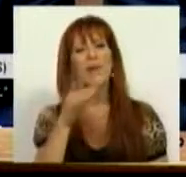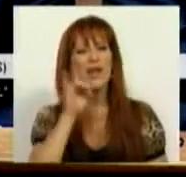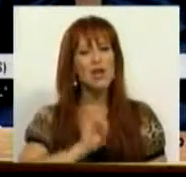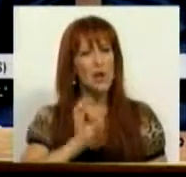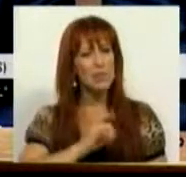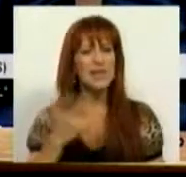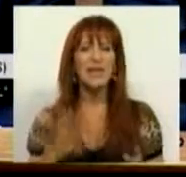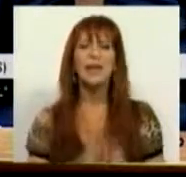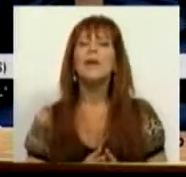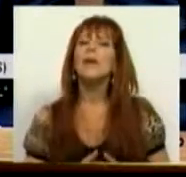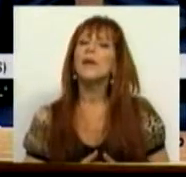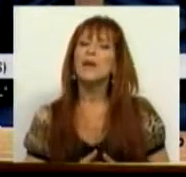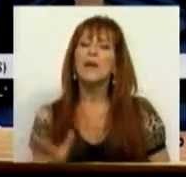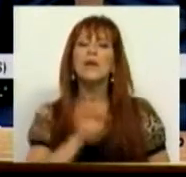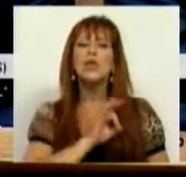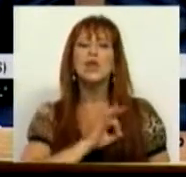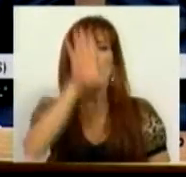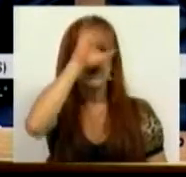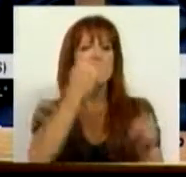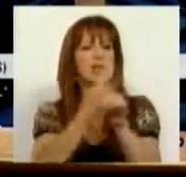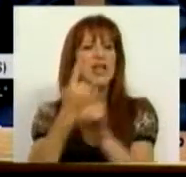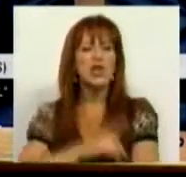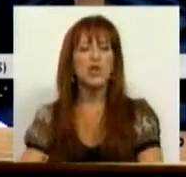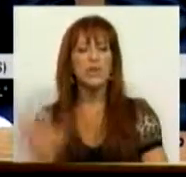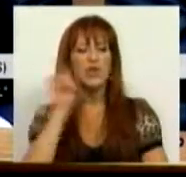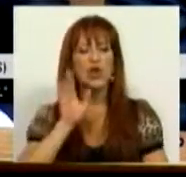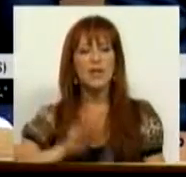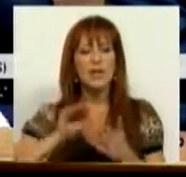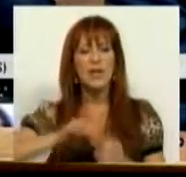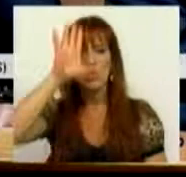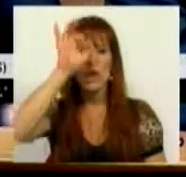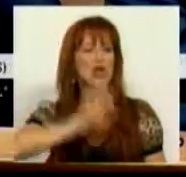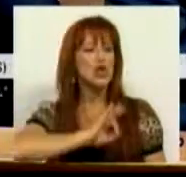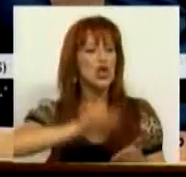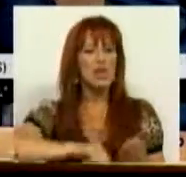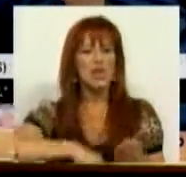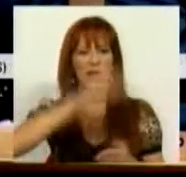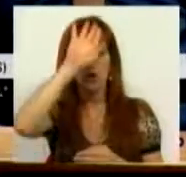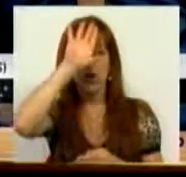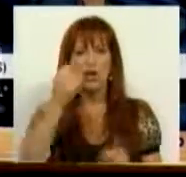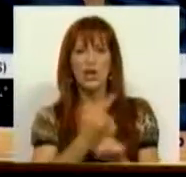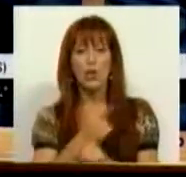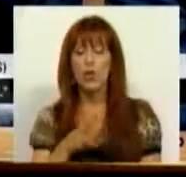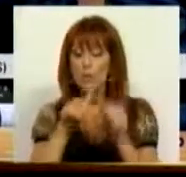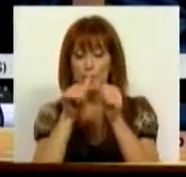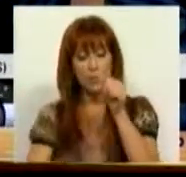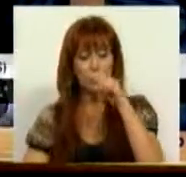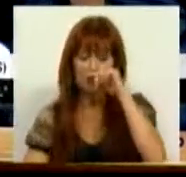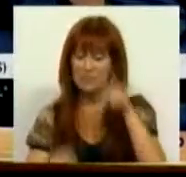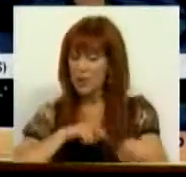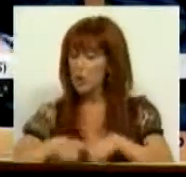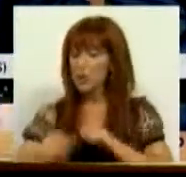Sra. Presidente, Srs. Ministros, Sra. Secretária e Srs. Secretários de Estado, a intervenção